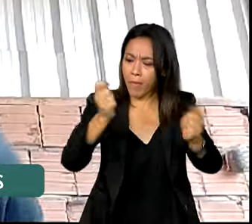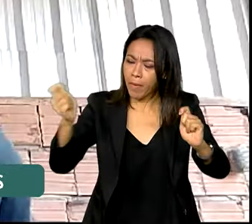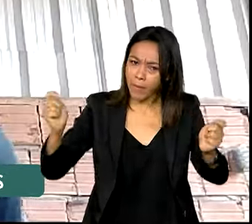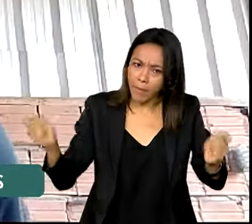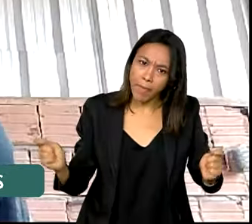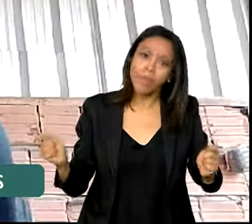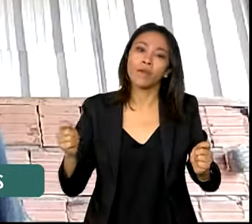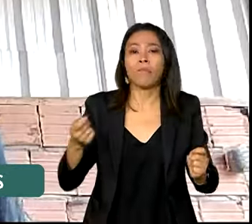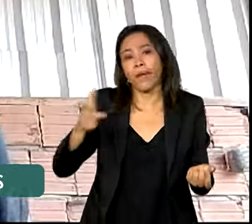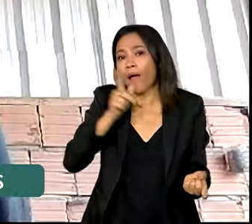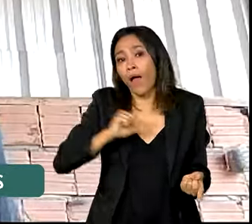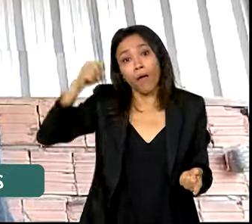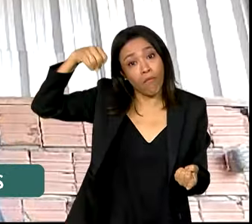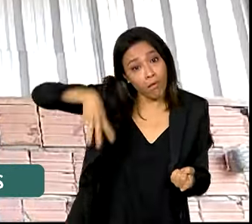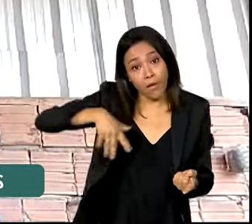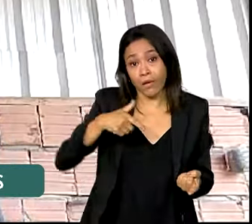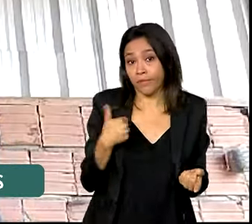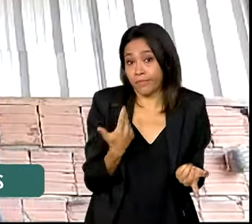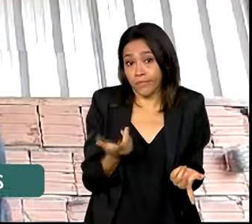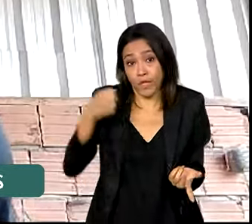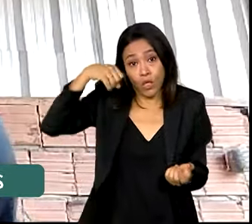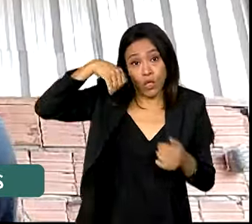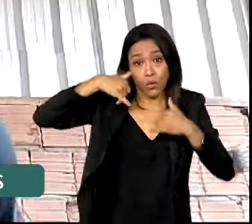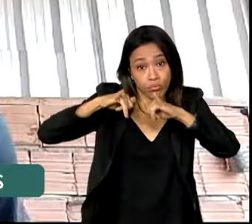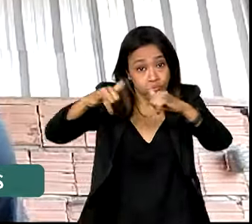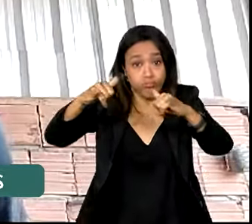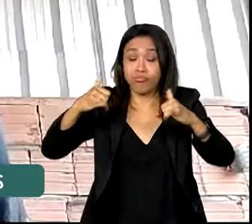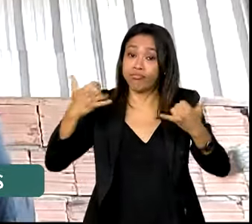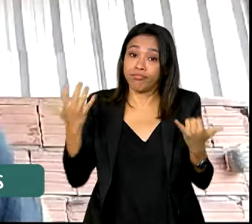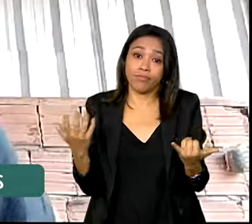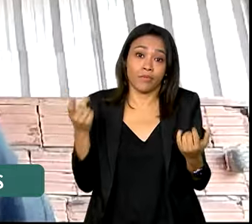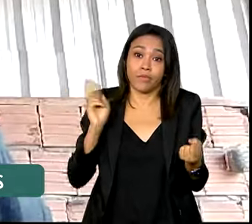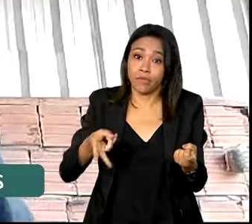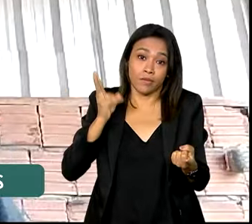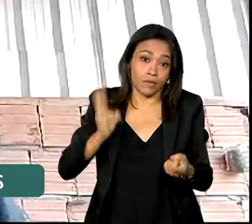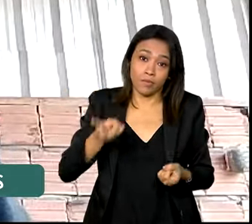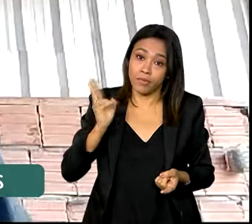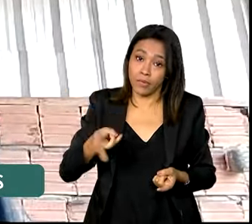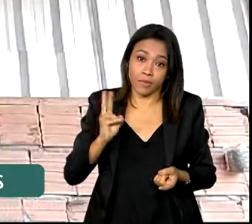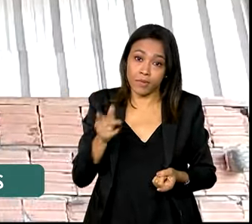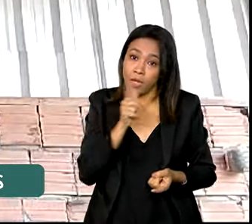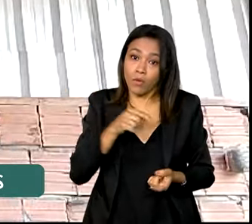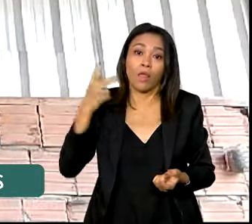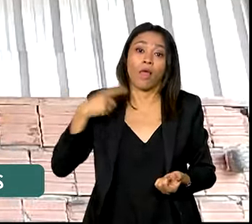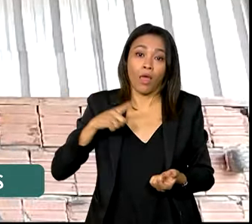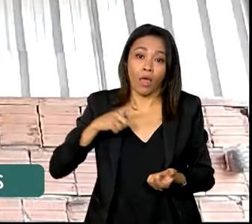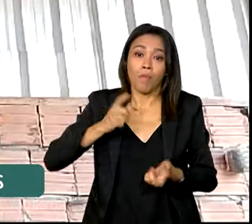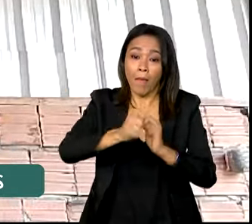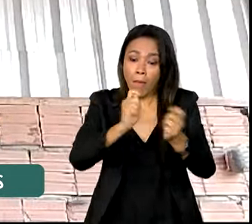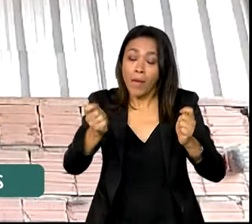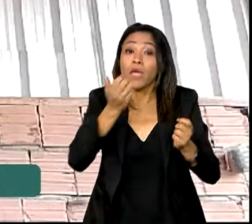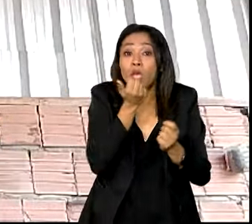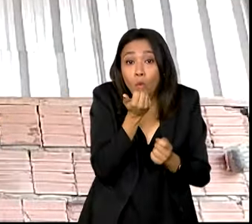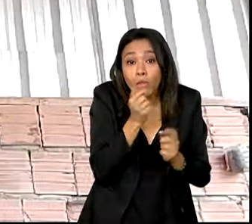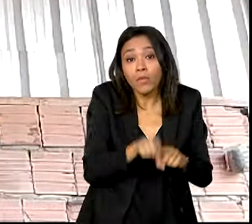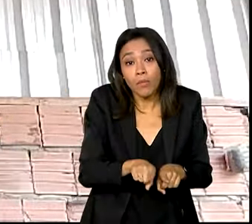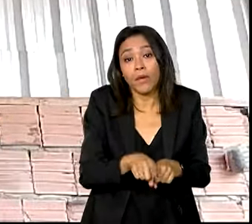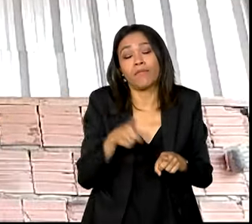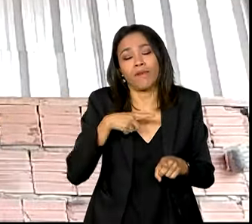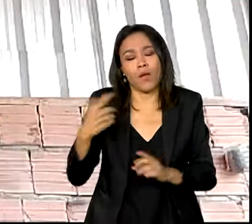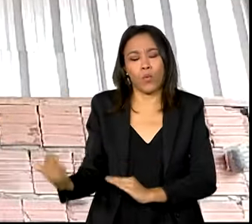deixa de vir, a conta de água, a conta de luz, muitas contas, né? E o alimento vai ser de grande ajuda esse